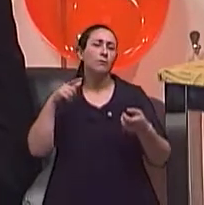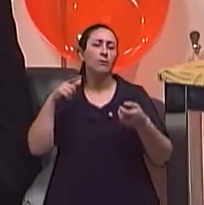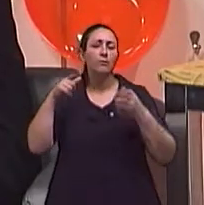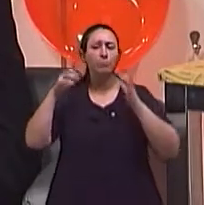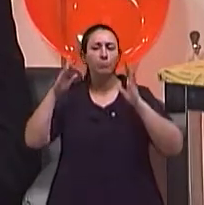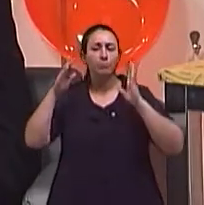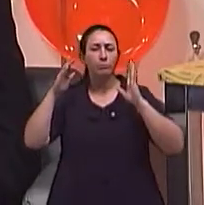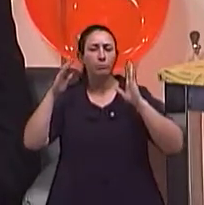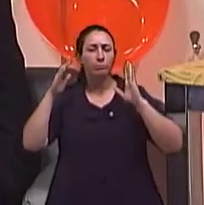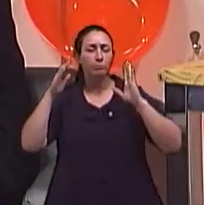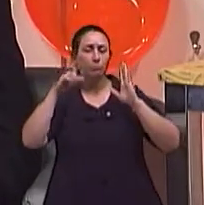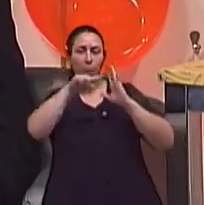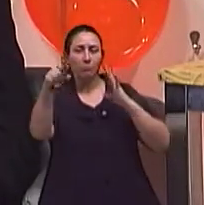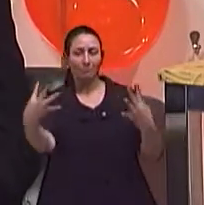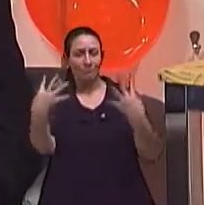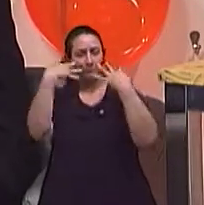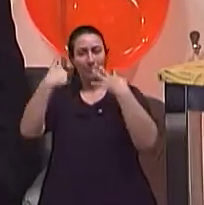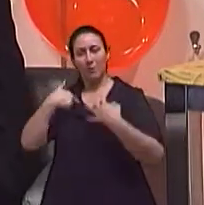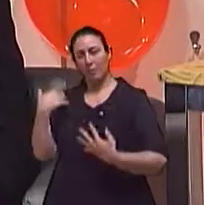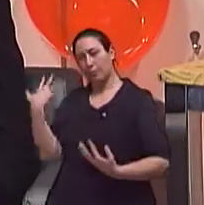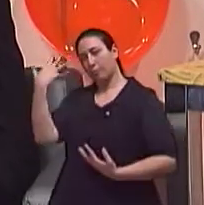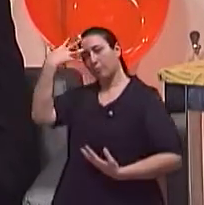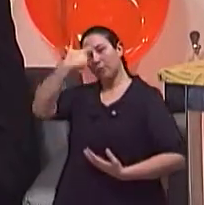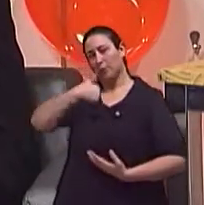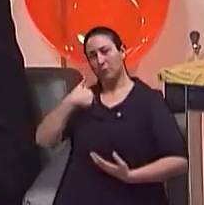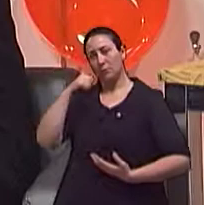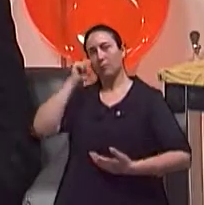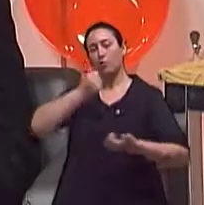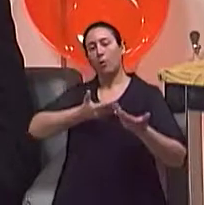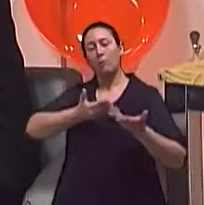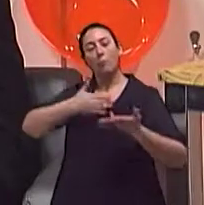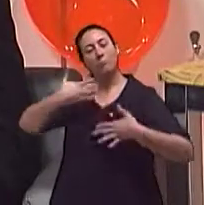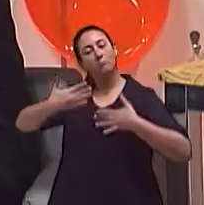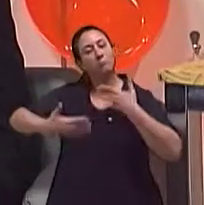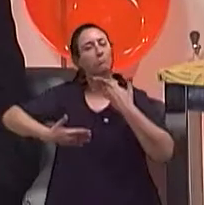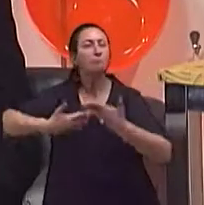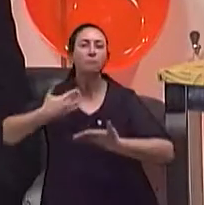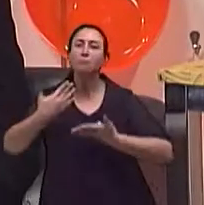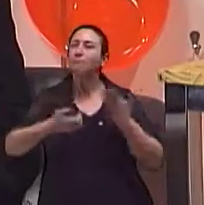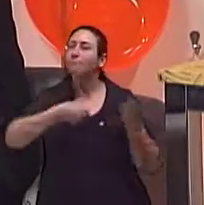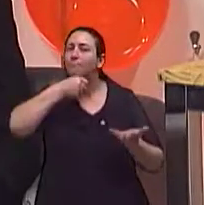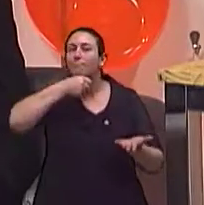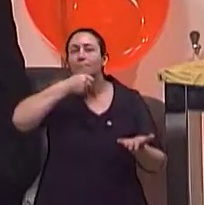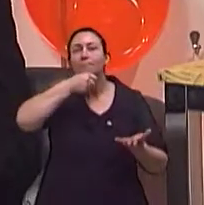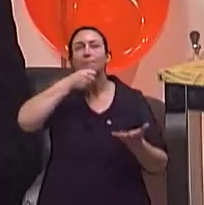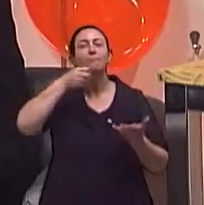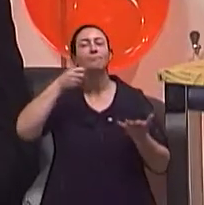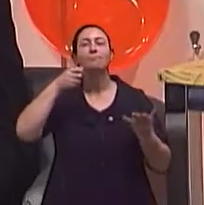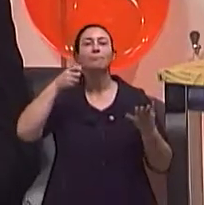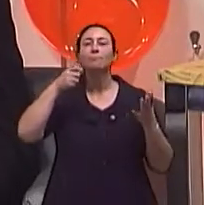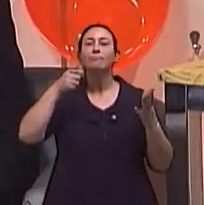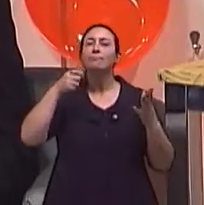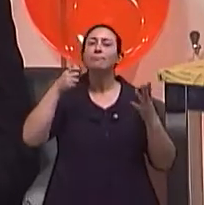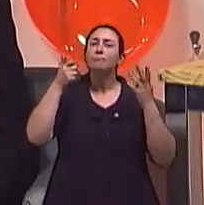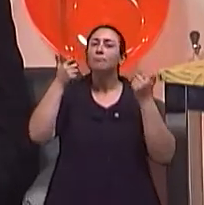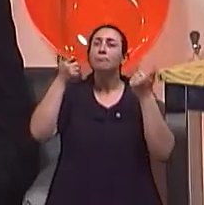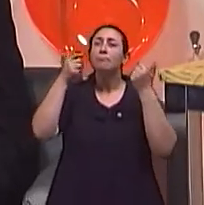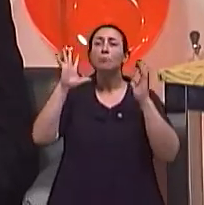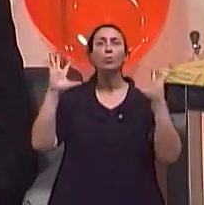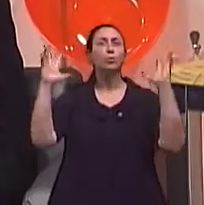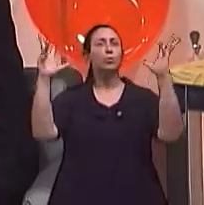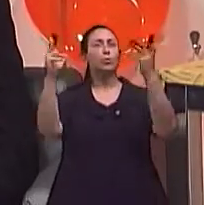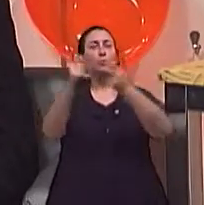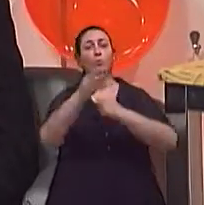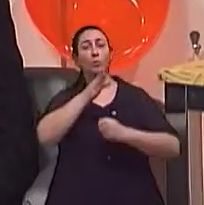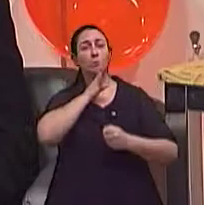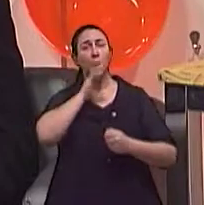da onde ela botava a maior energia dela. No final, ela ficou muito mais conhecida,